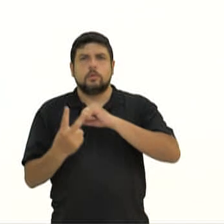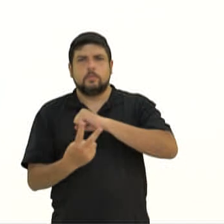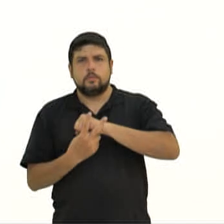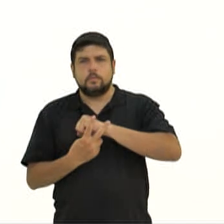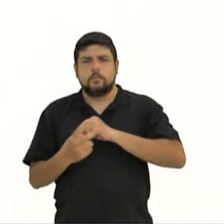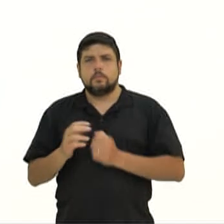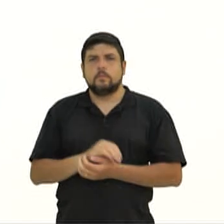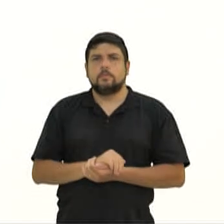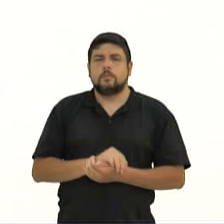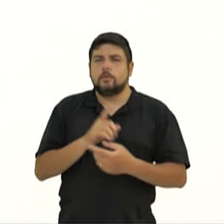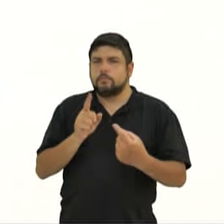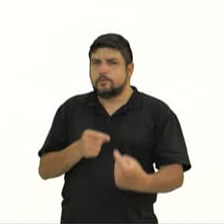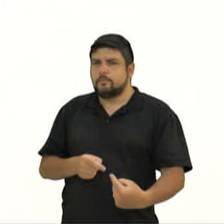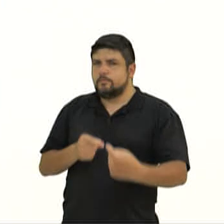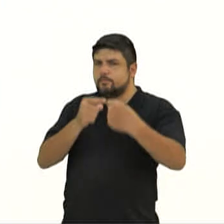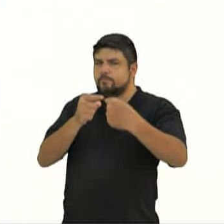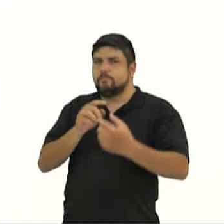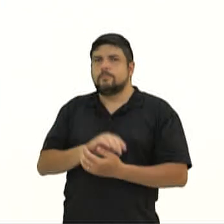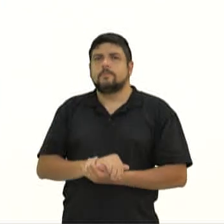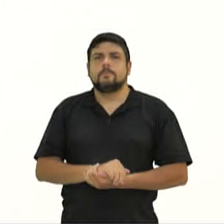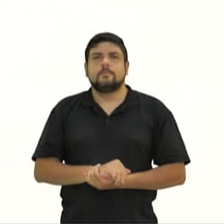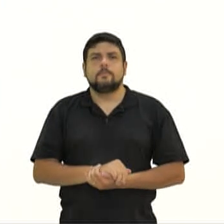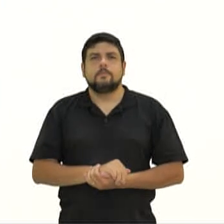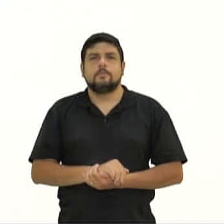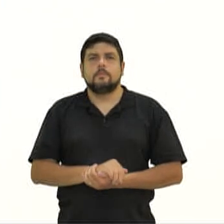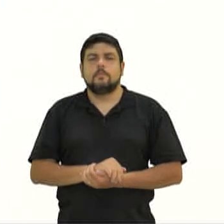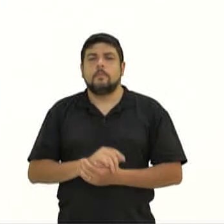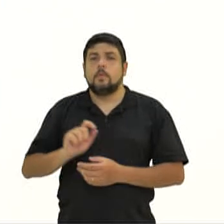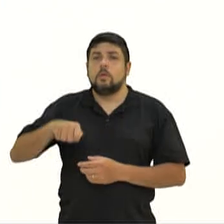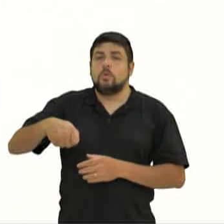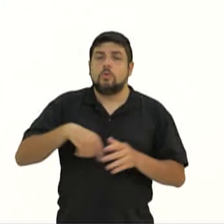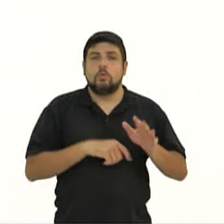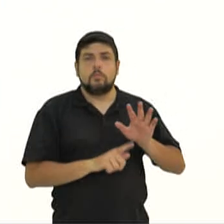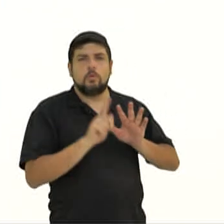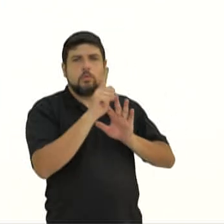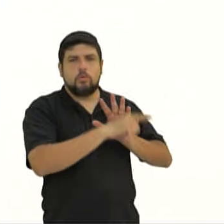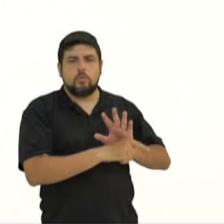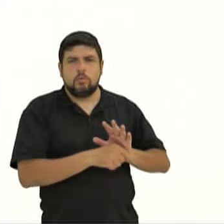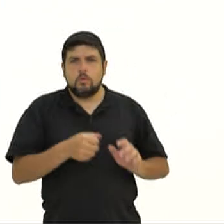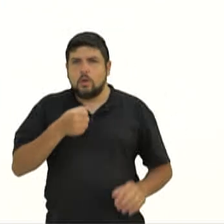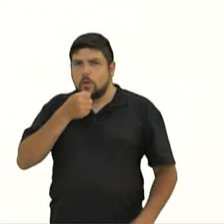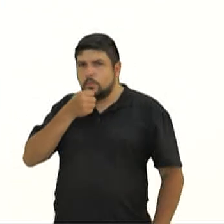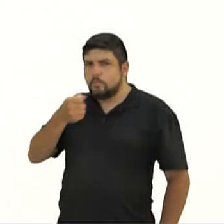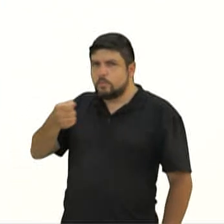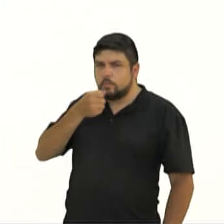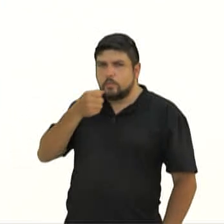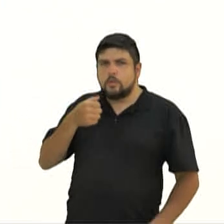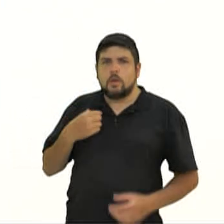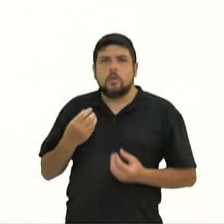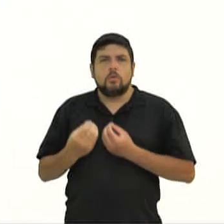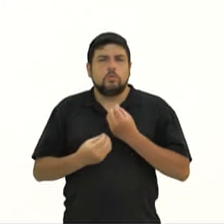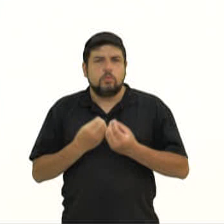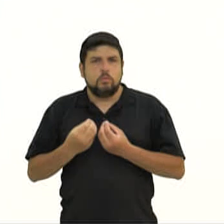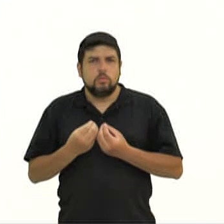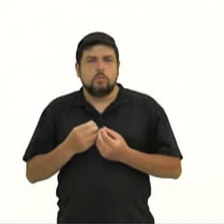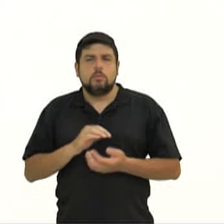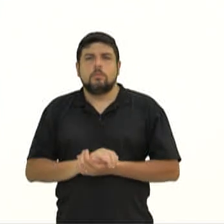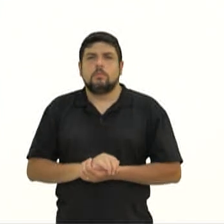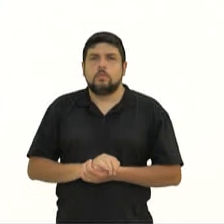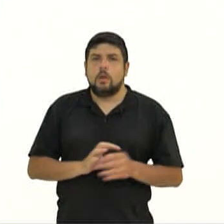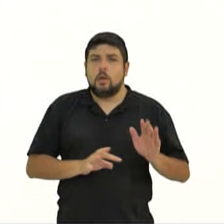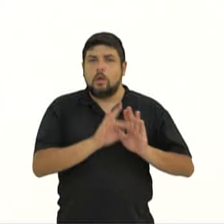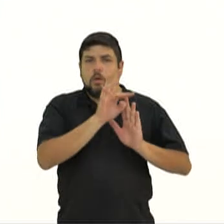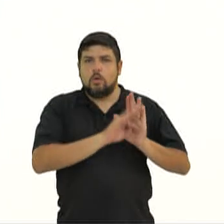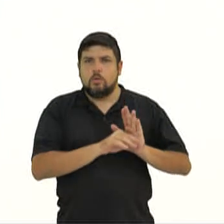E já vamos de quiz para ver se vocês estão craques? Sobre o gênero reportagem, é correto afirmar que é um texto marcado pela